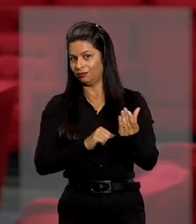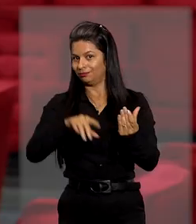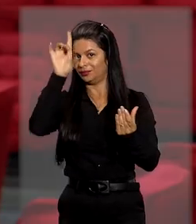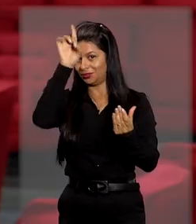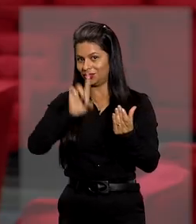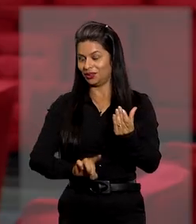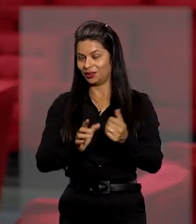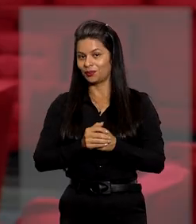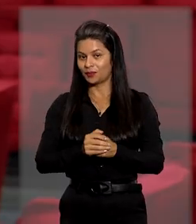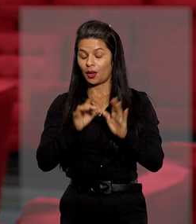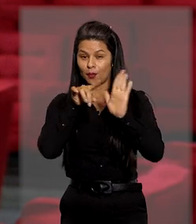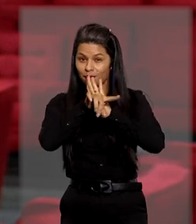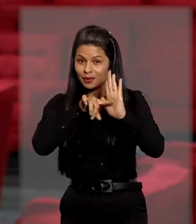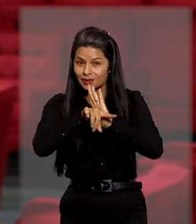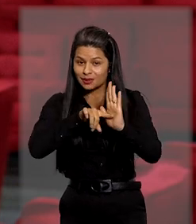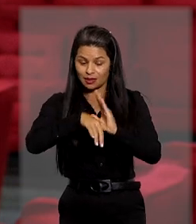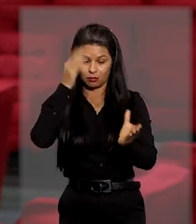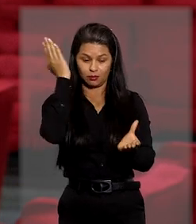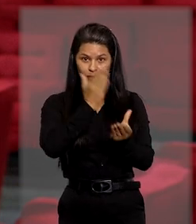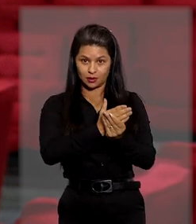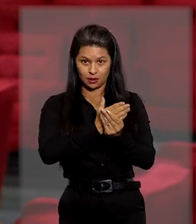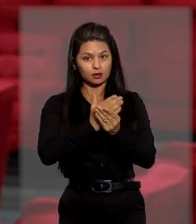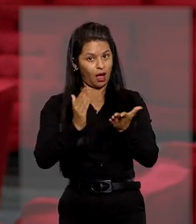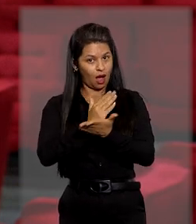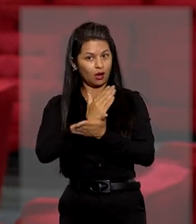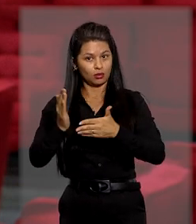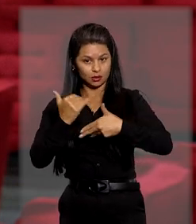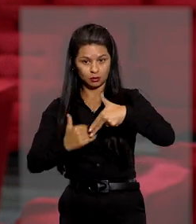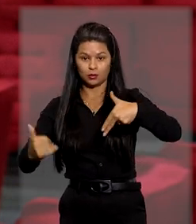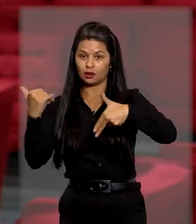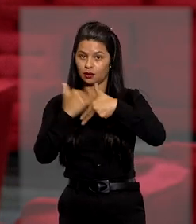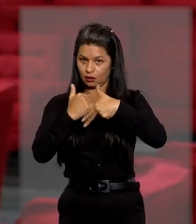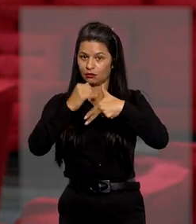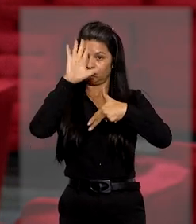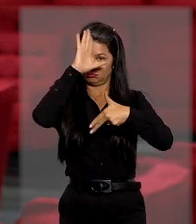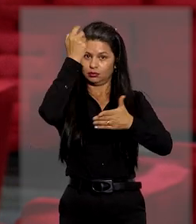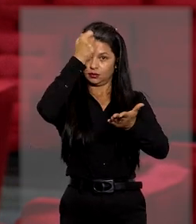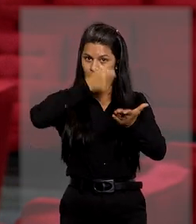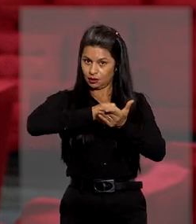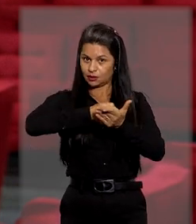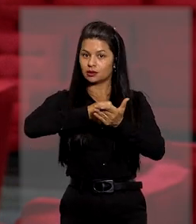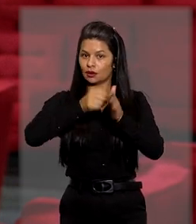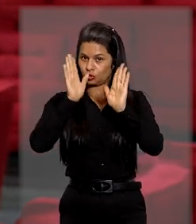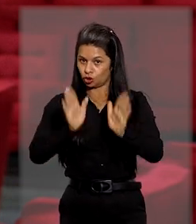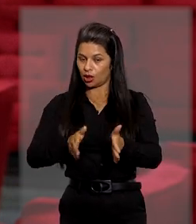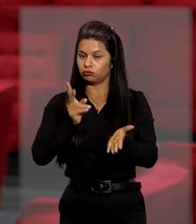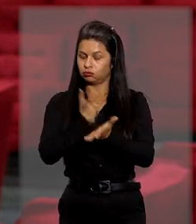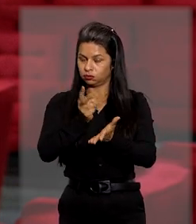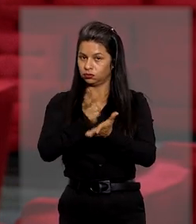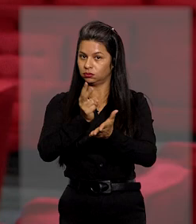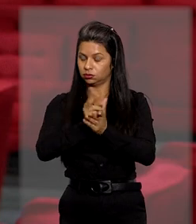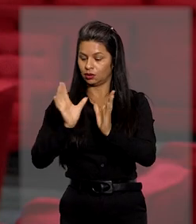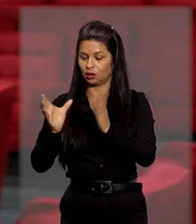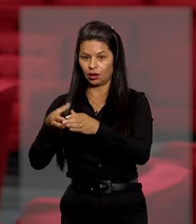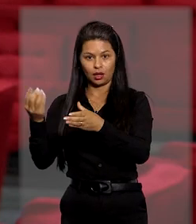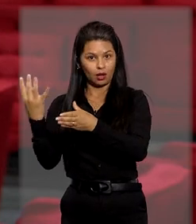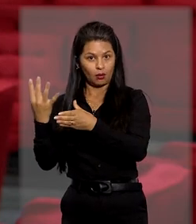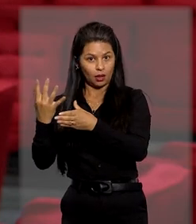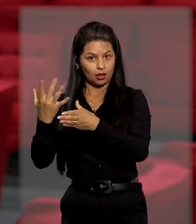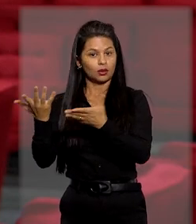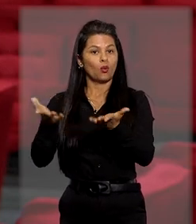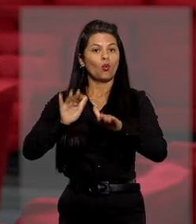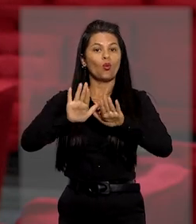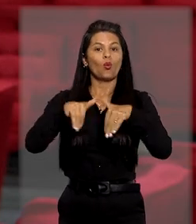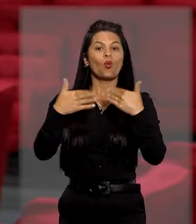Ao analisar o caso, os ministros mantiveram um acórdão do Tribunal Regional Federal da 4ª Região que